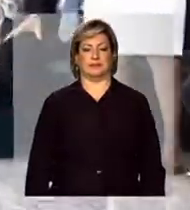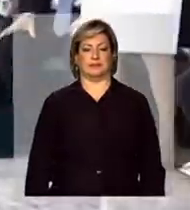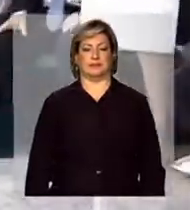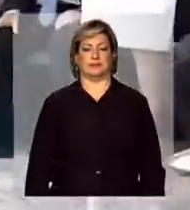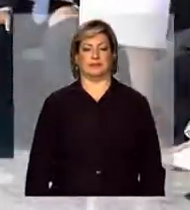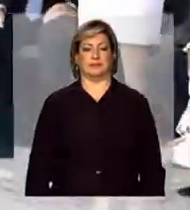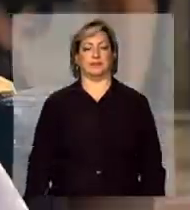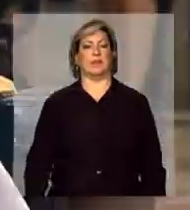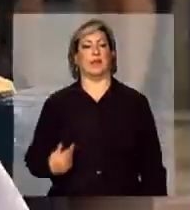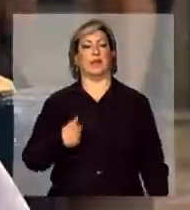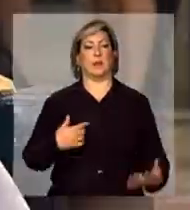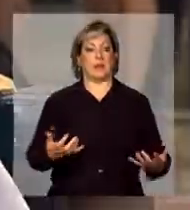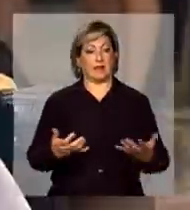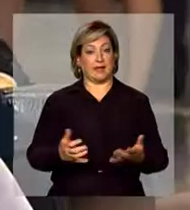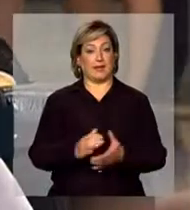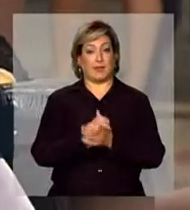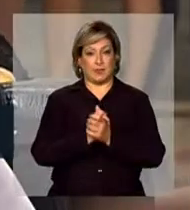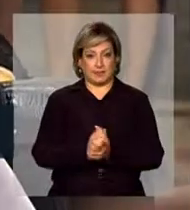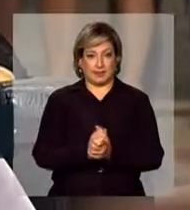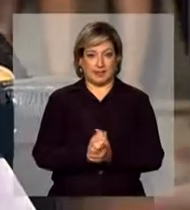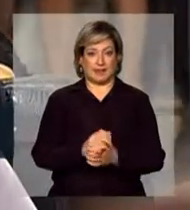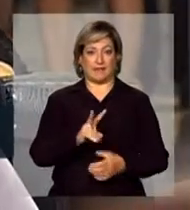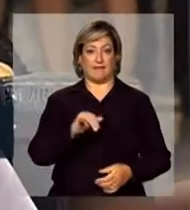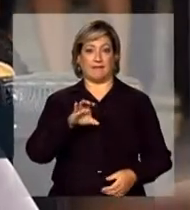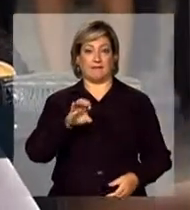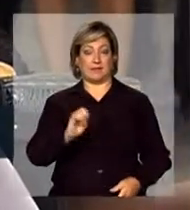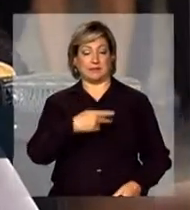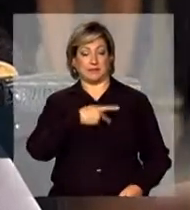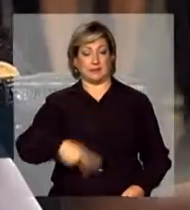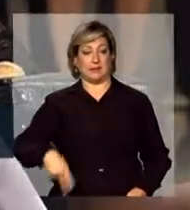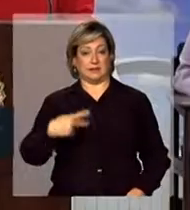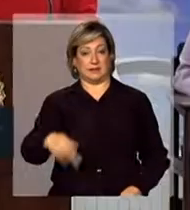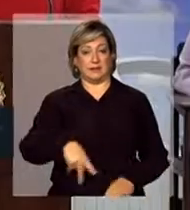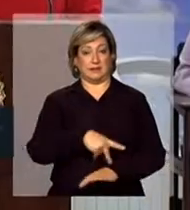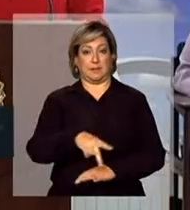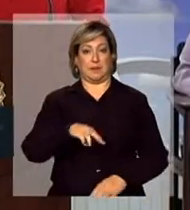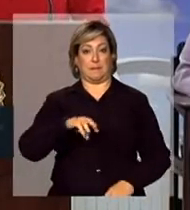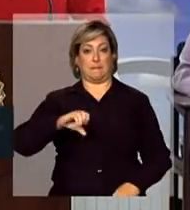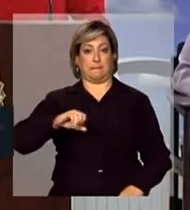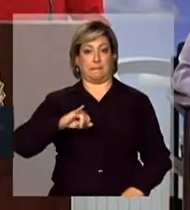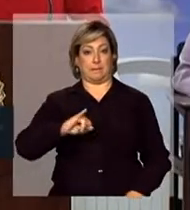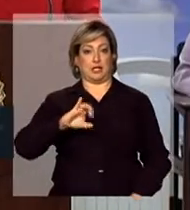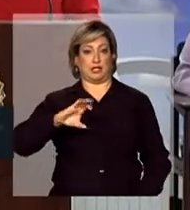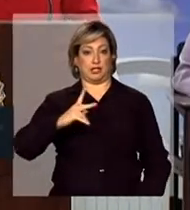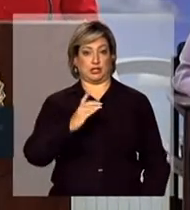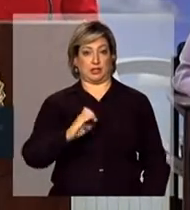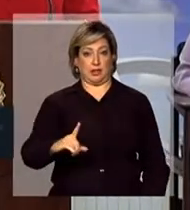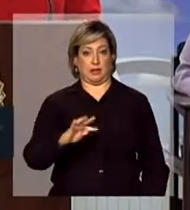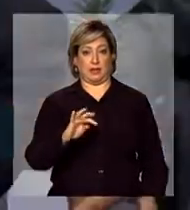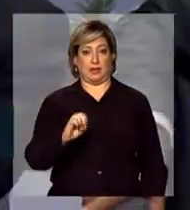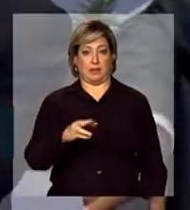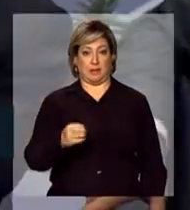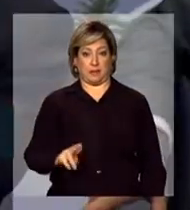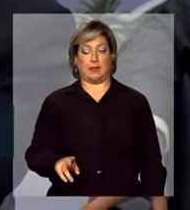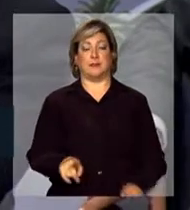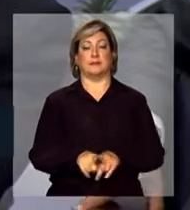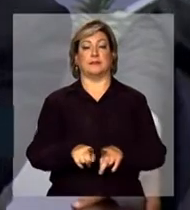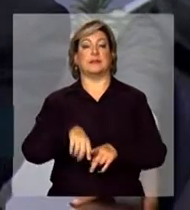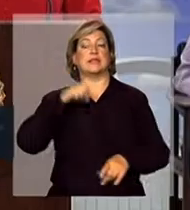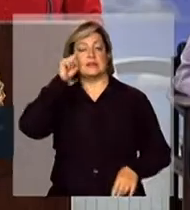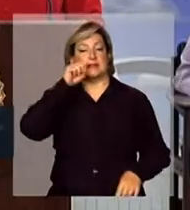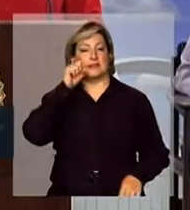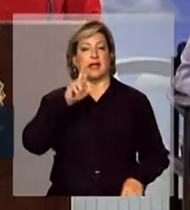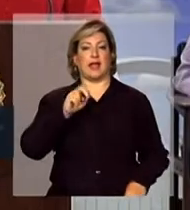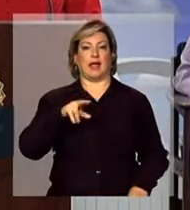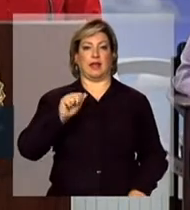Queria cumprimentar o Vice-Presidente da República, Michel Temer, o Senador Renan